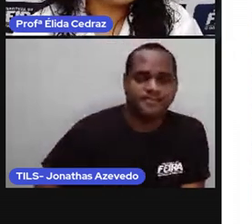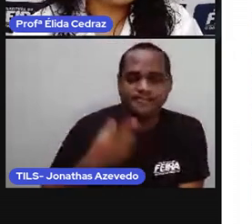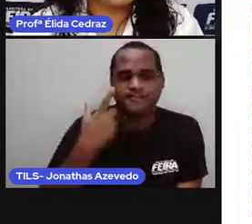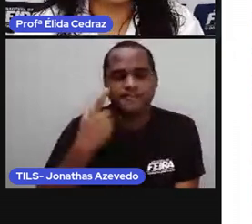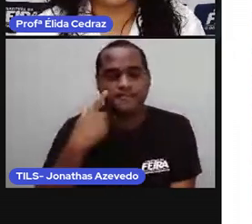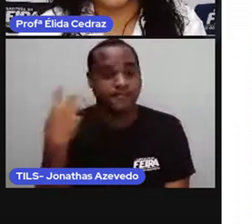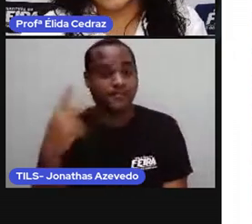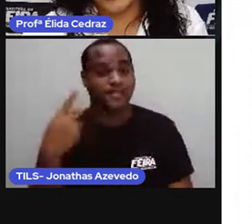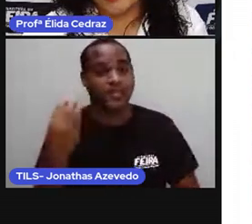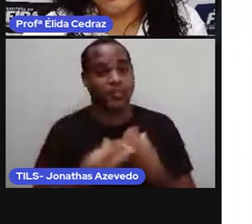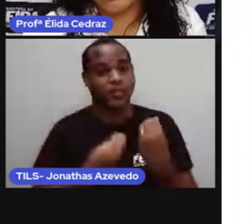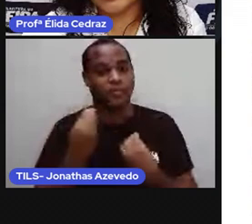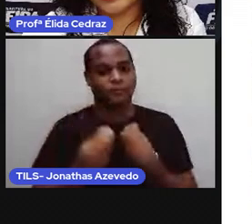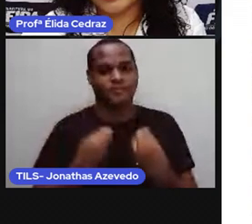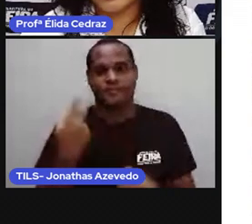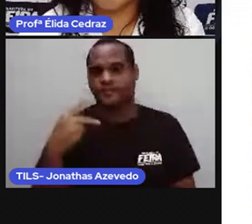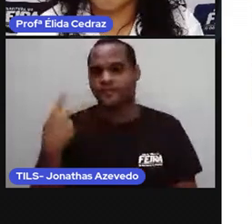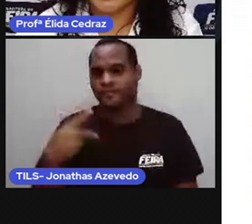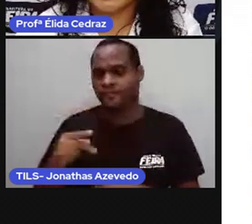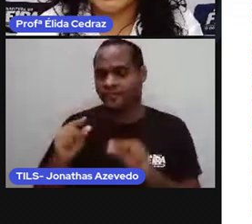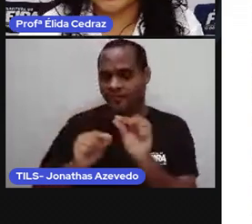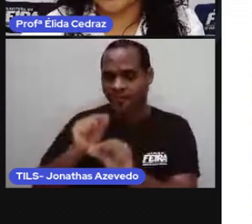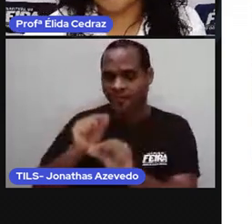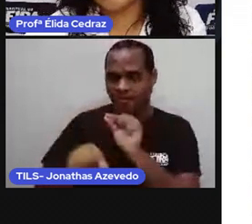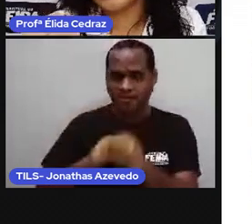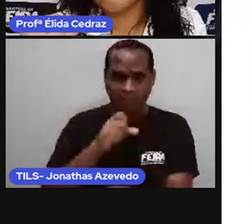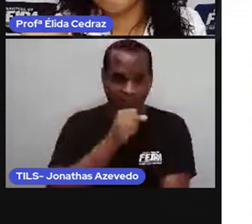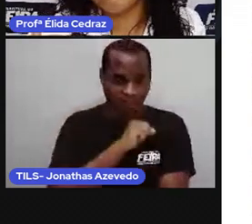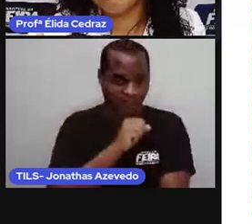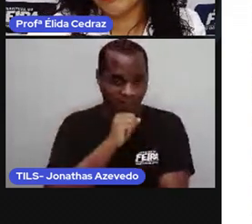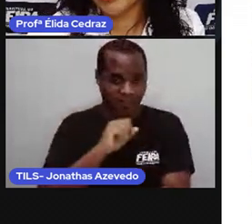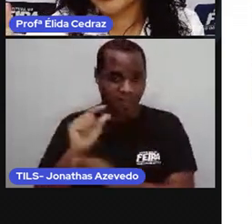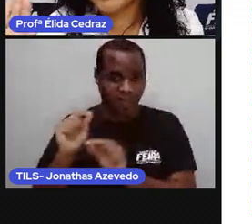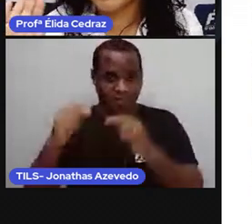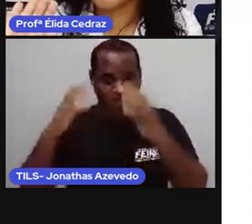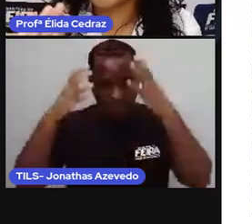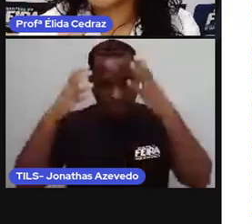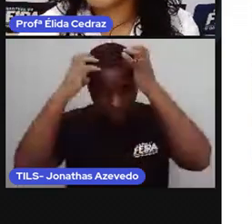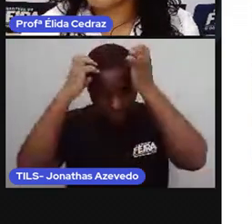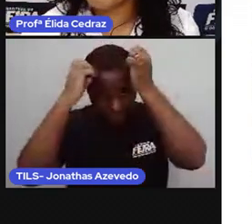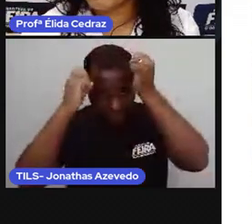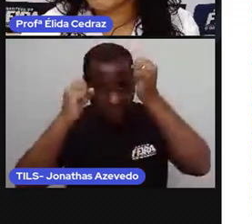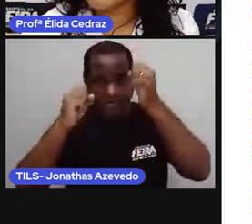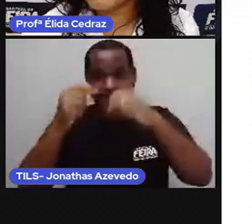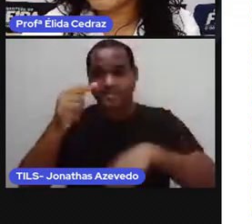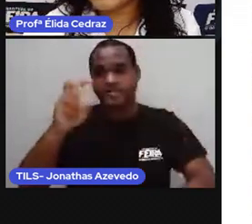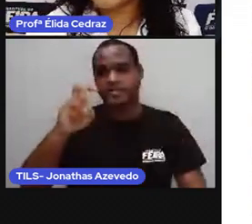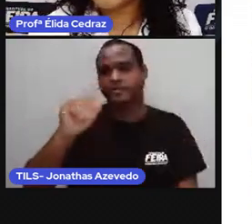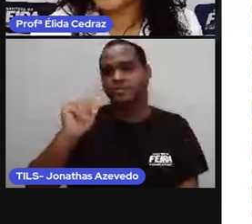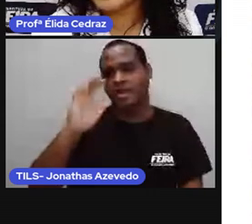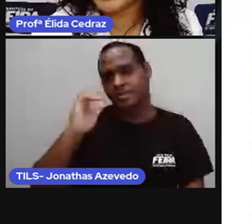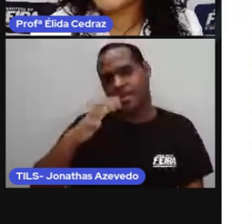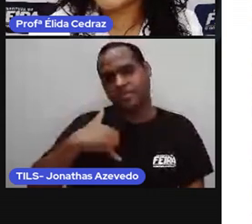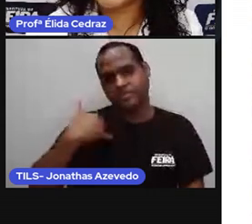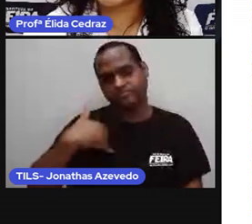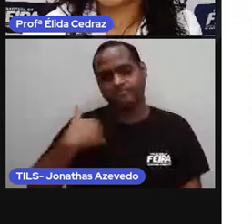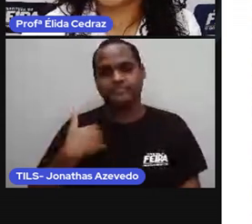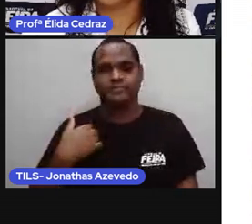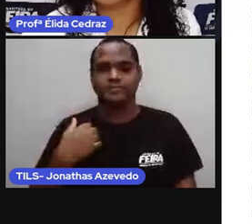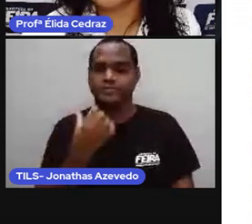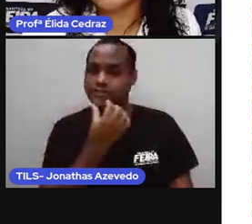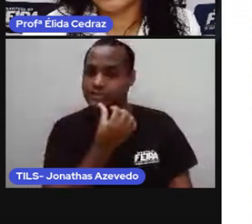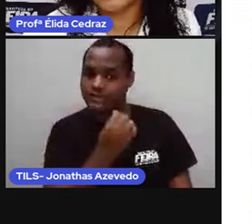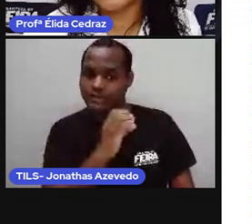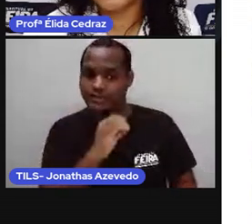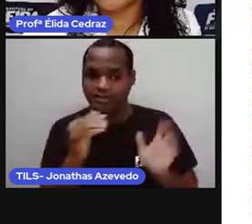ou seja, a gente só é para considerar velhinho depois dos 75 anos. Dos 60